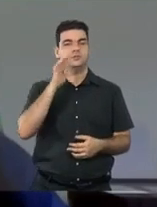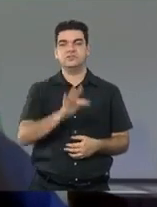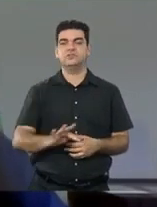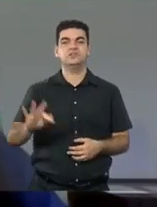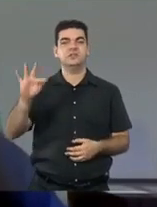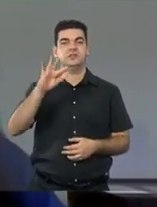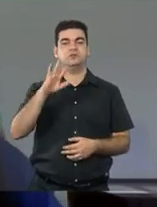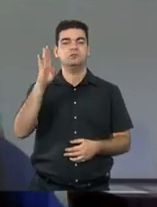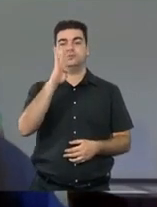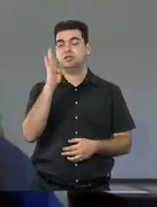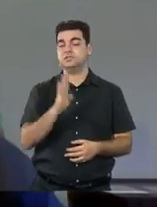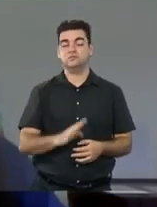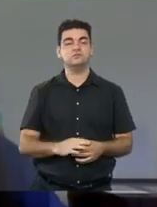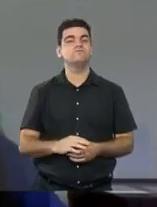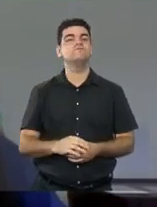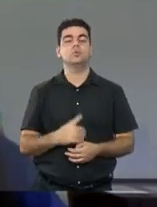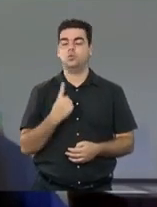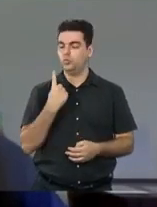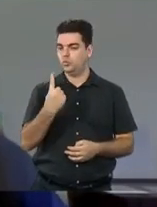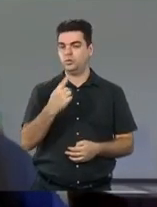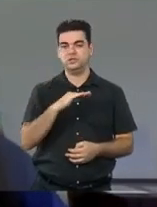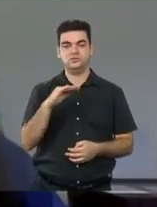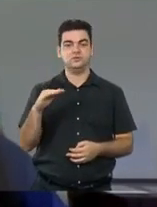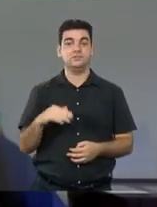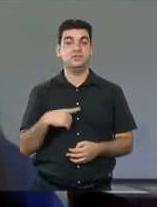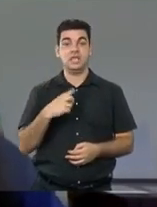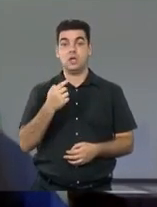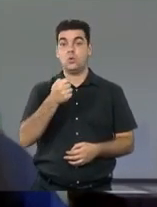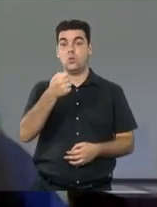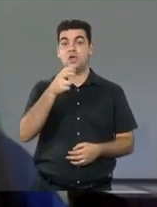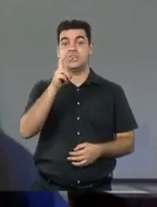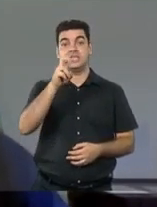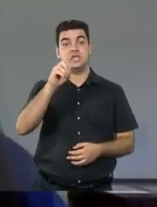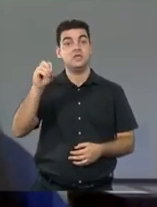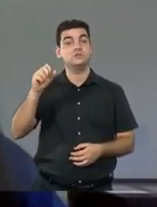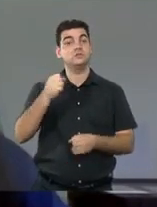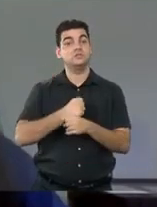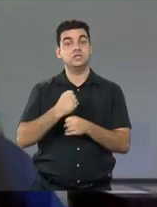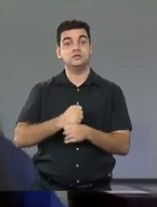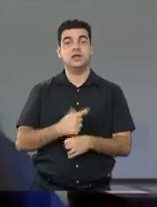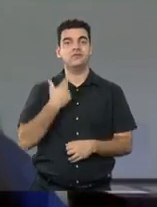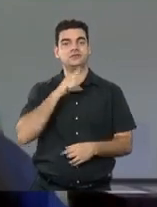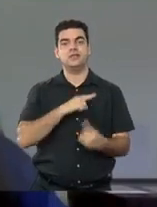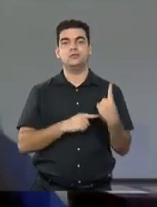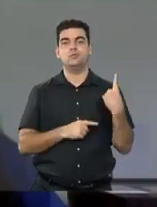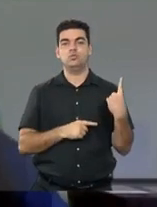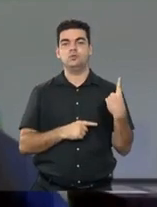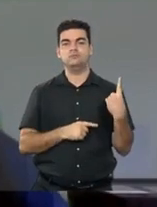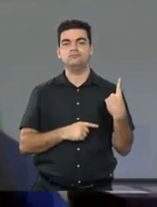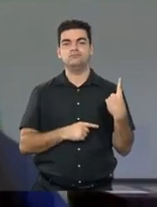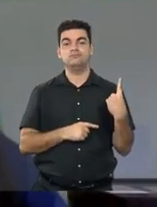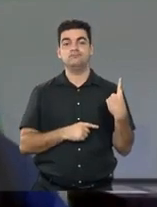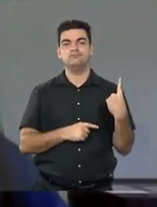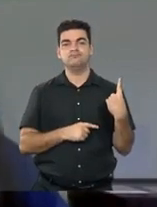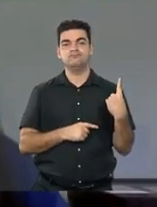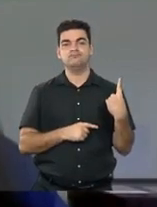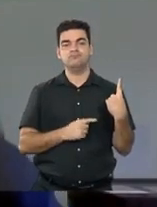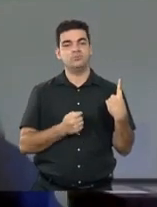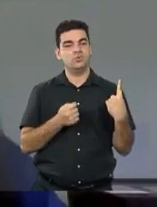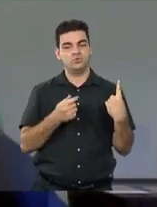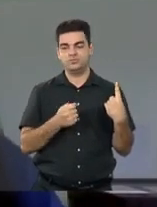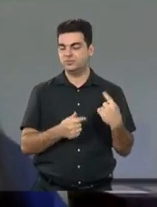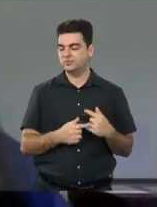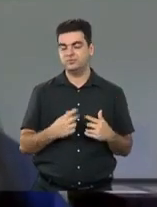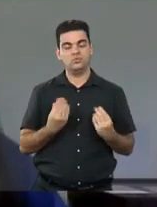país todo, imagina, depois de quase 500 anos, a gente consegue uma, mas ainda com um desafio muito